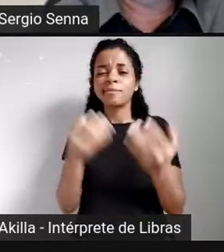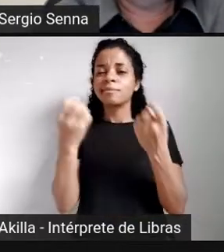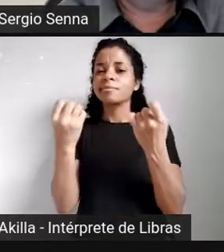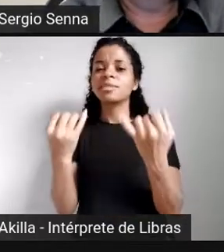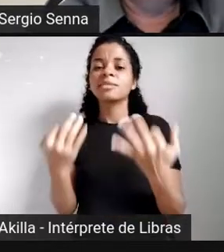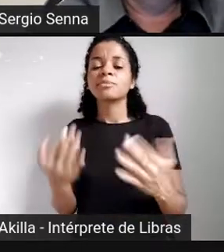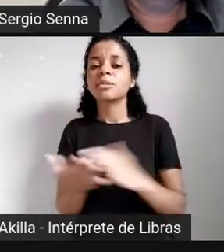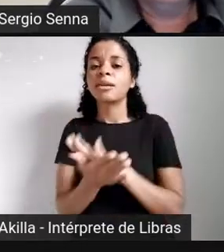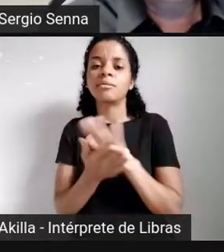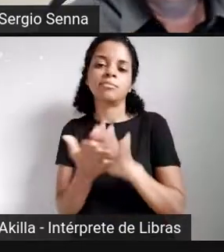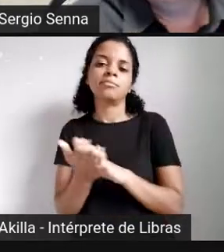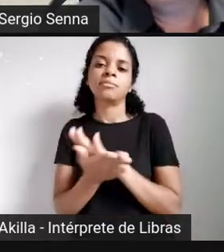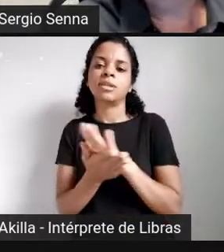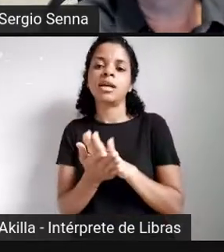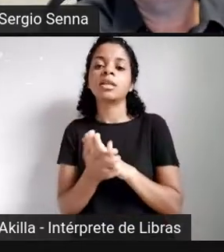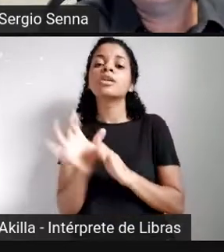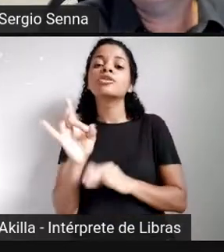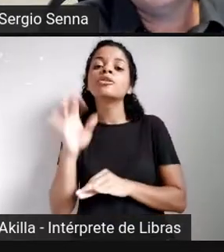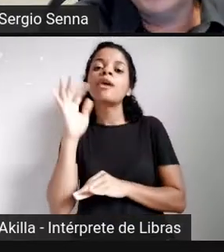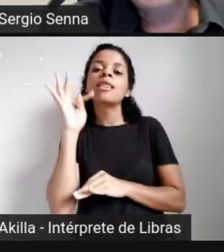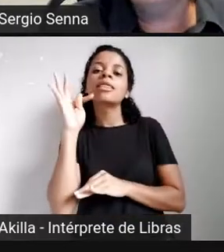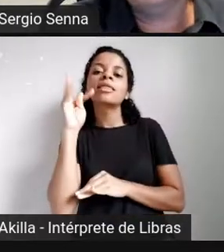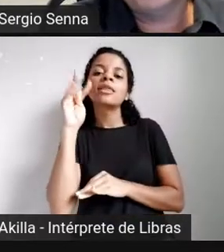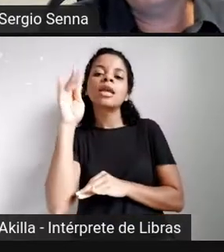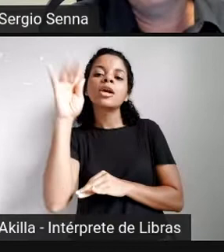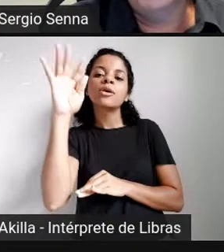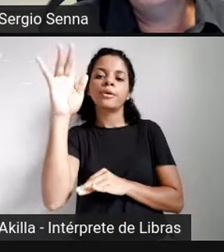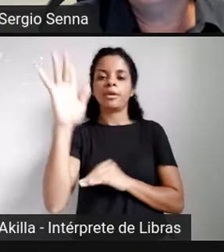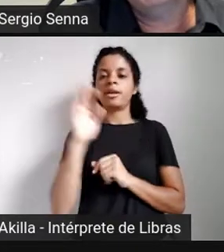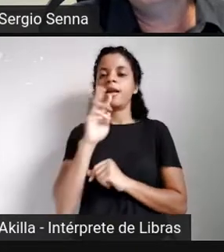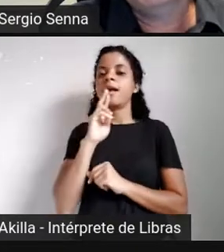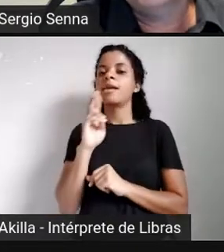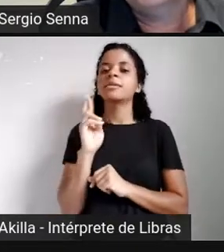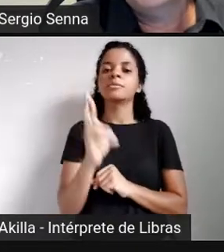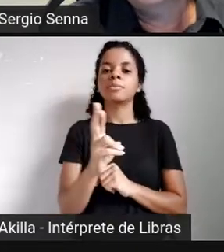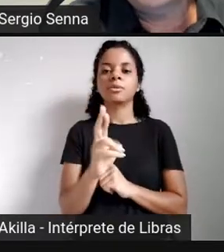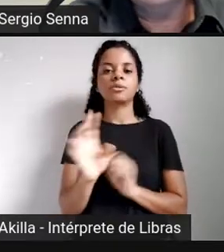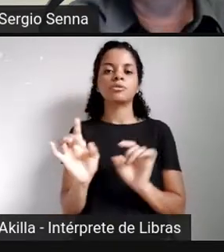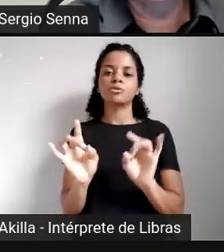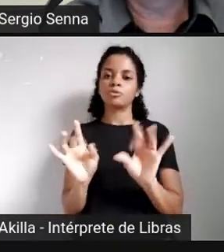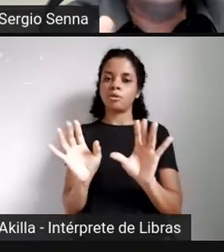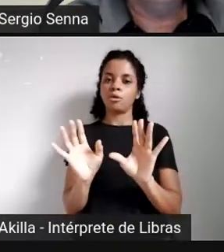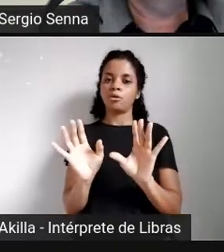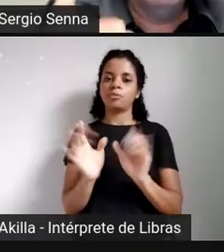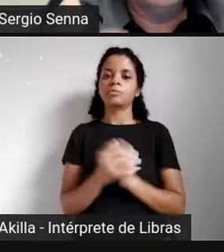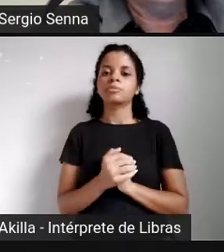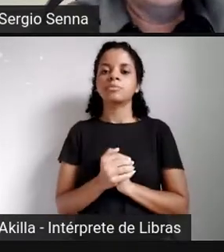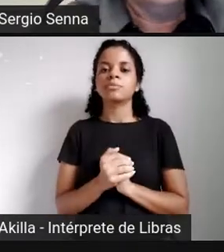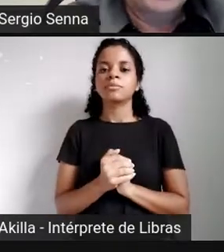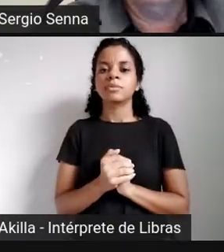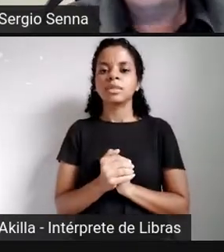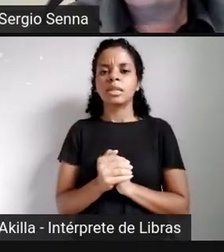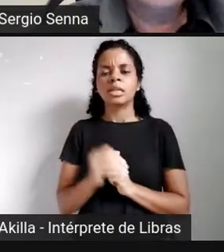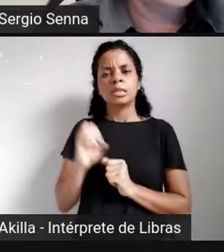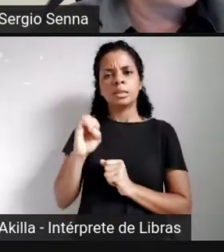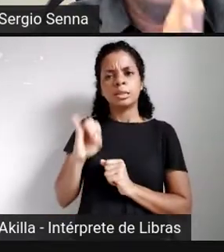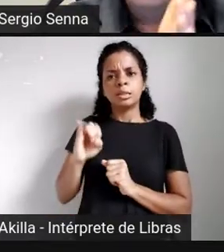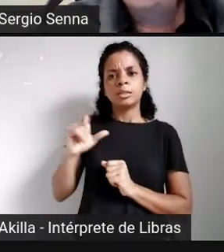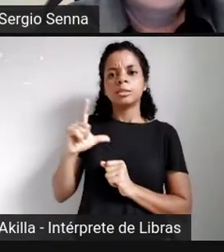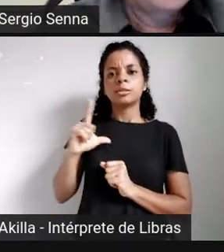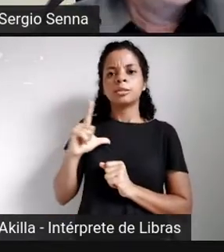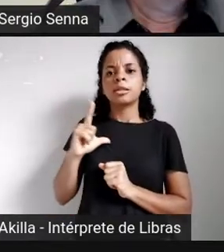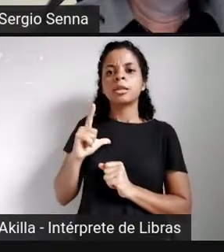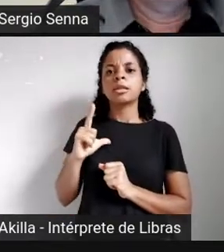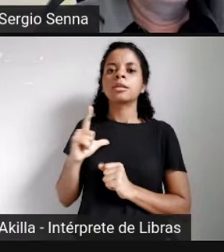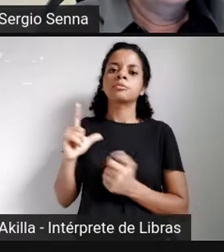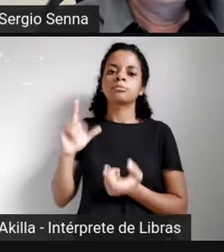são teorias de respostas de emoções. É isso que nós temos hoje. Quem disser que nós temos uma teoria de emoções, cara,